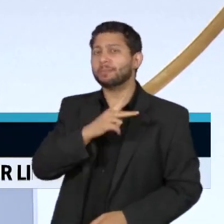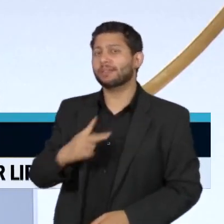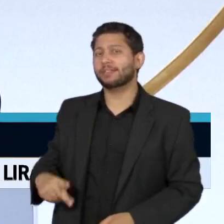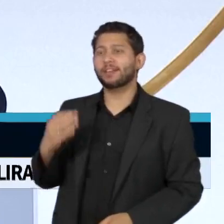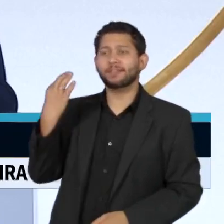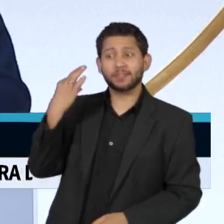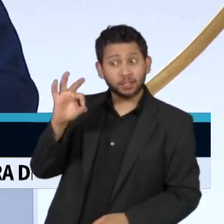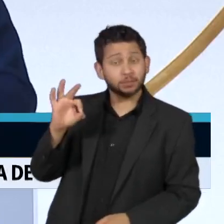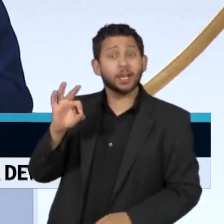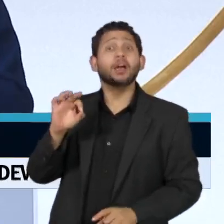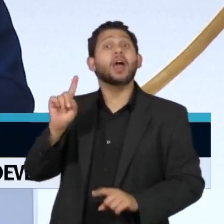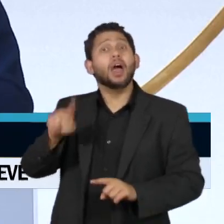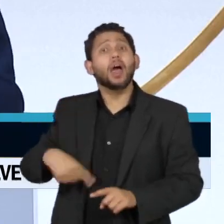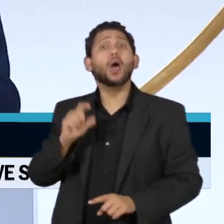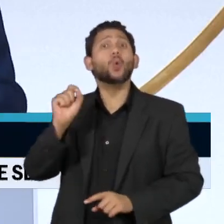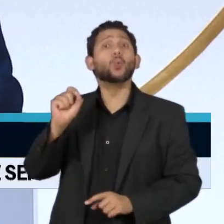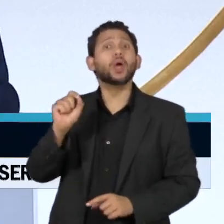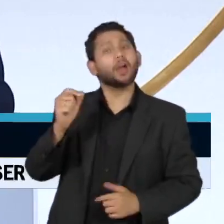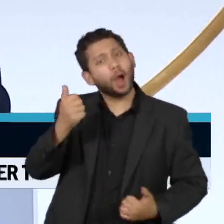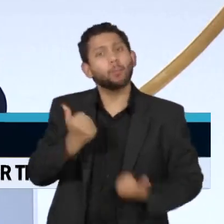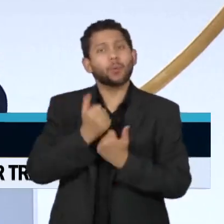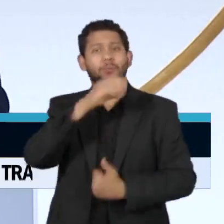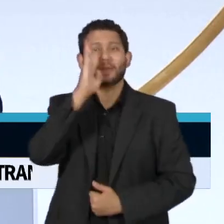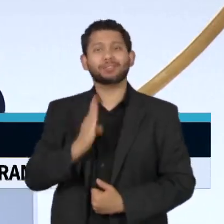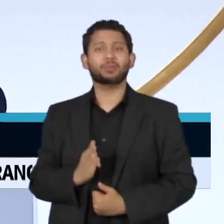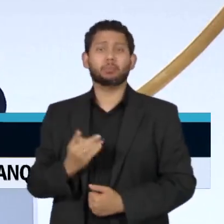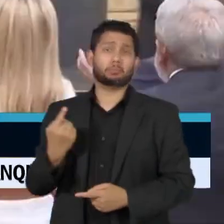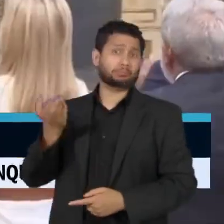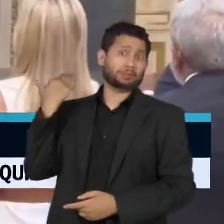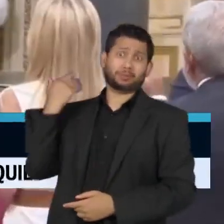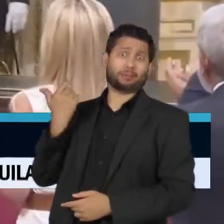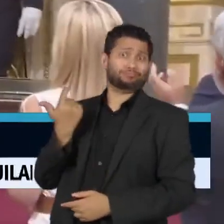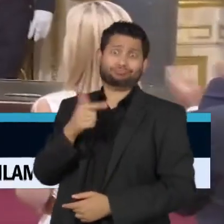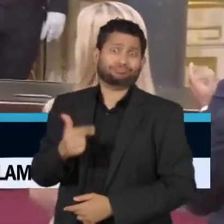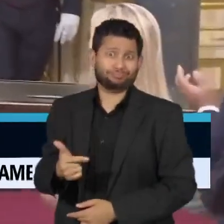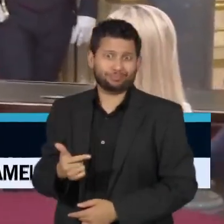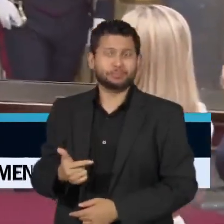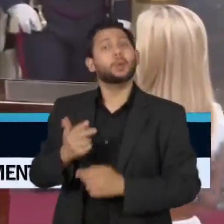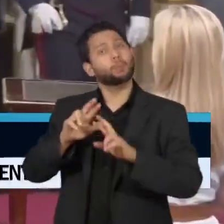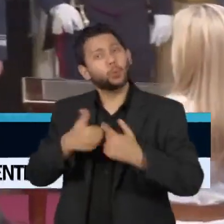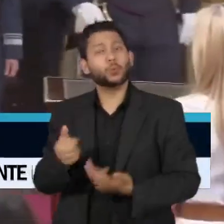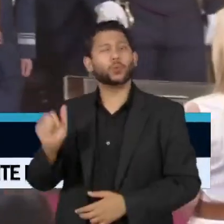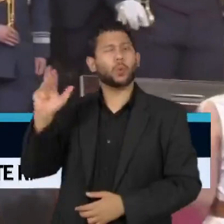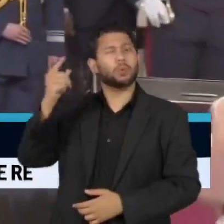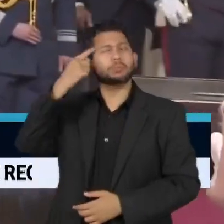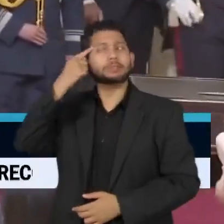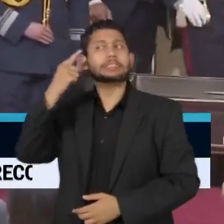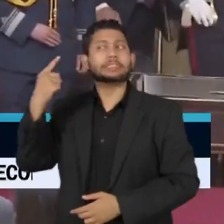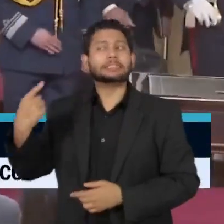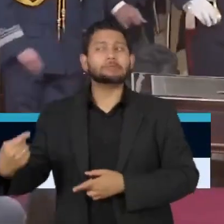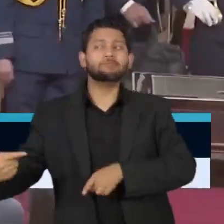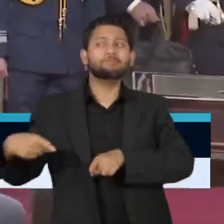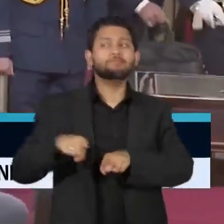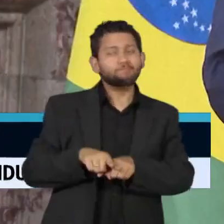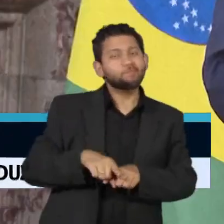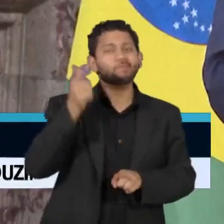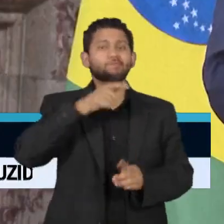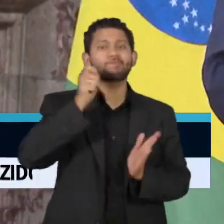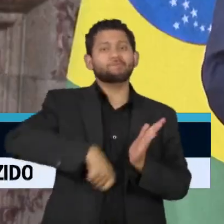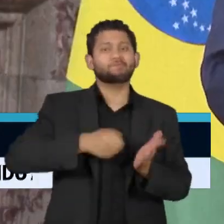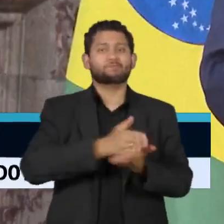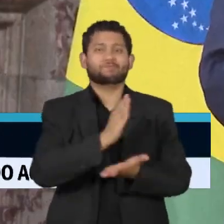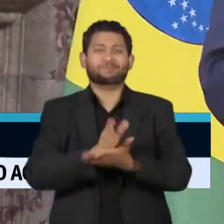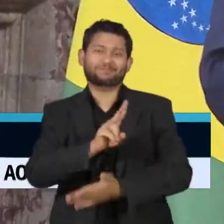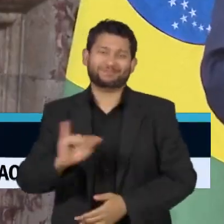desafeto a aliado do governo brasileiro. E é nisto que Lula aposta para tirar o acordo do papel. Na semana passada, o